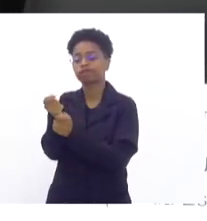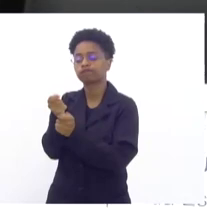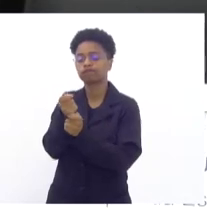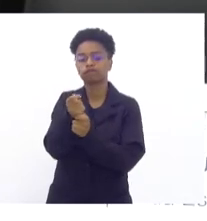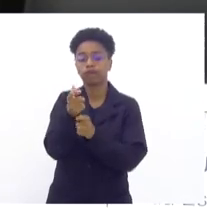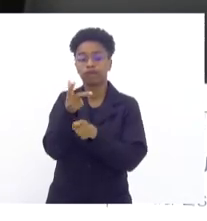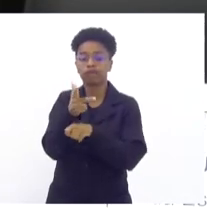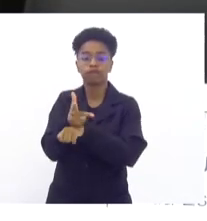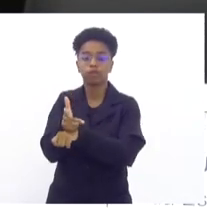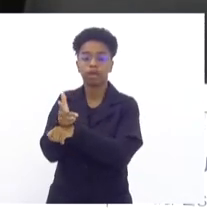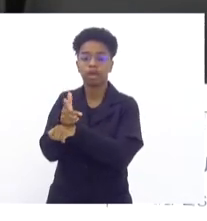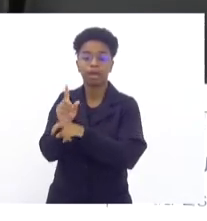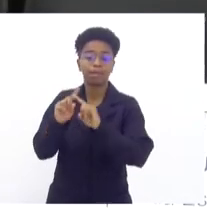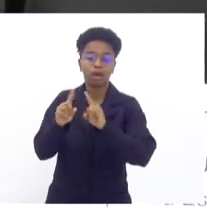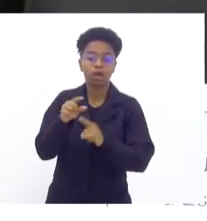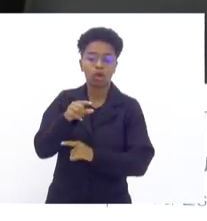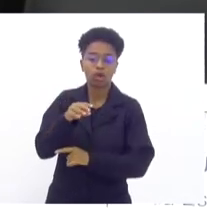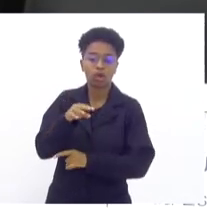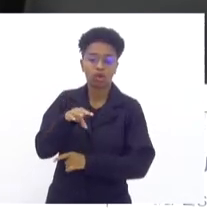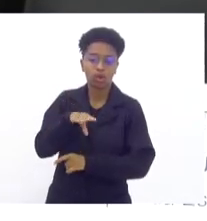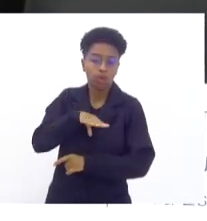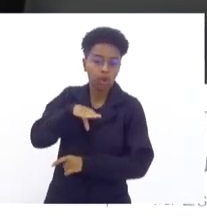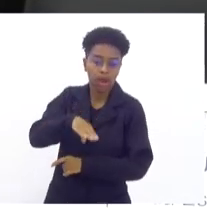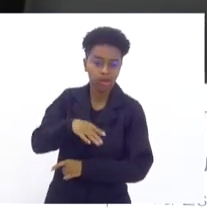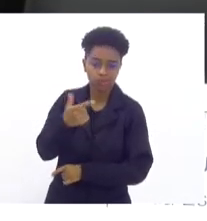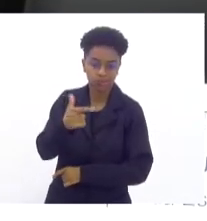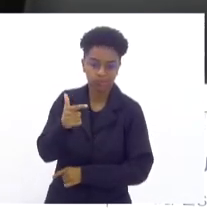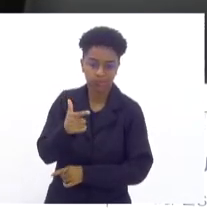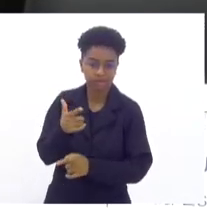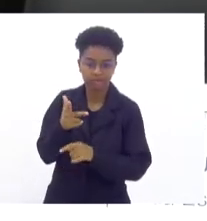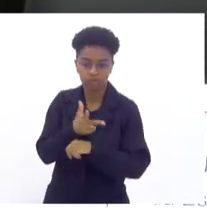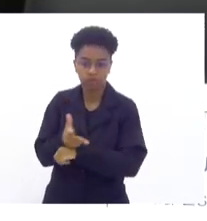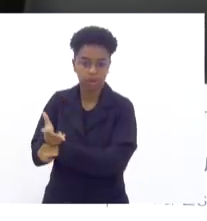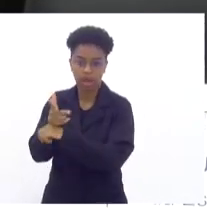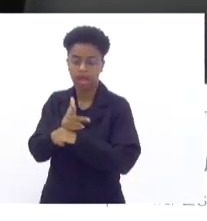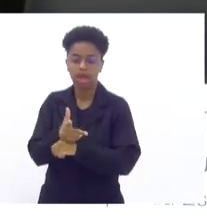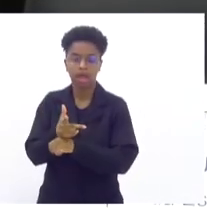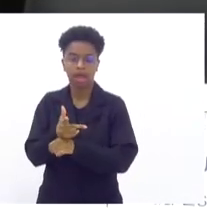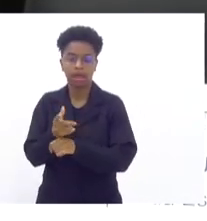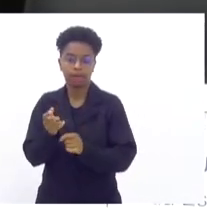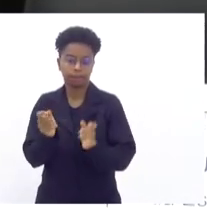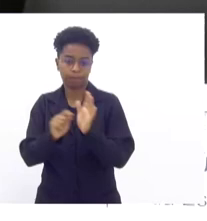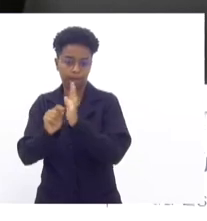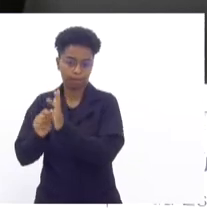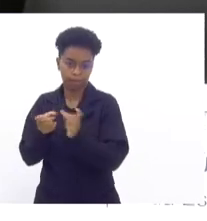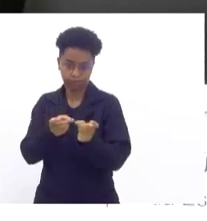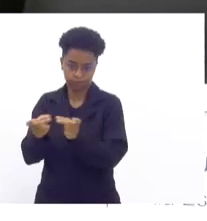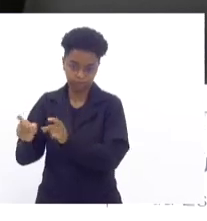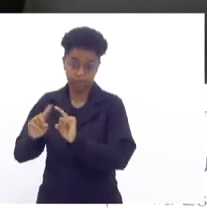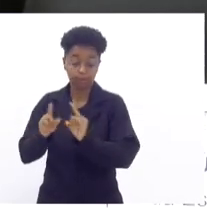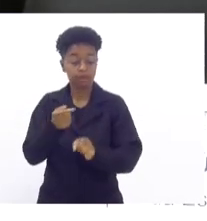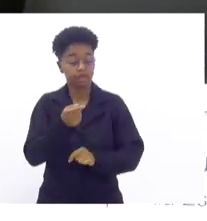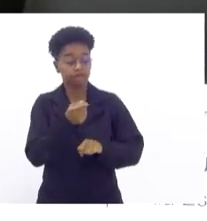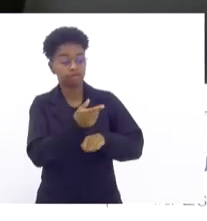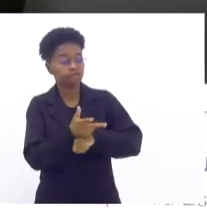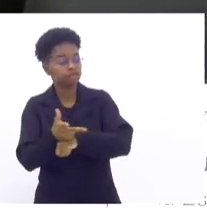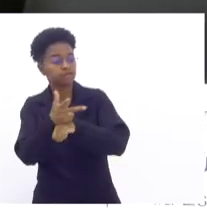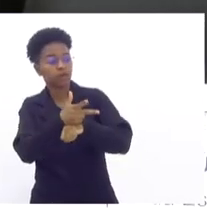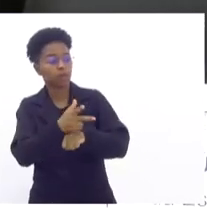mas ele não tem coragem de filmar a boca de fumo funcionando e mandar informação para o batalhão. Ele filma o policial